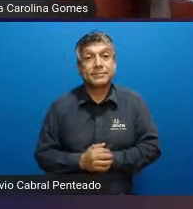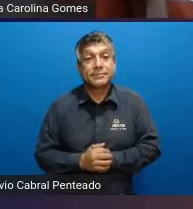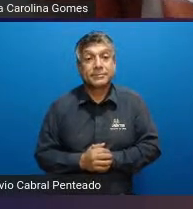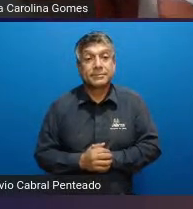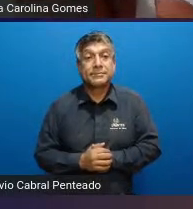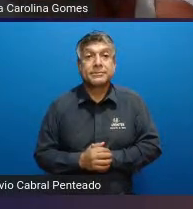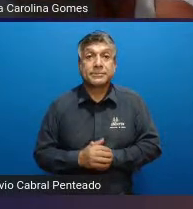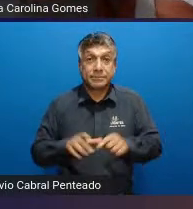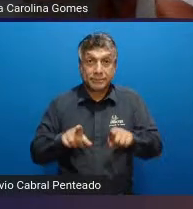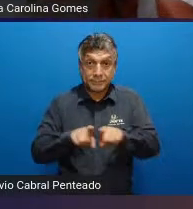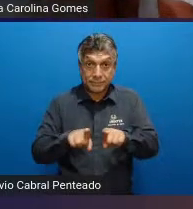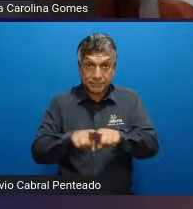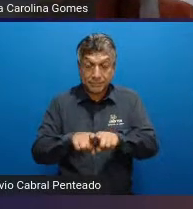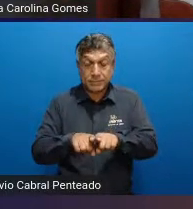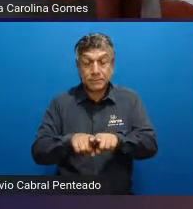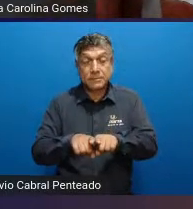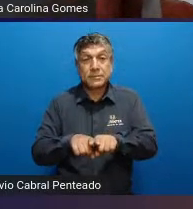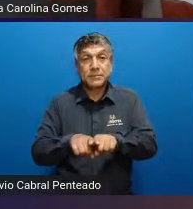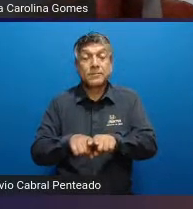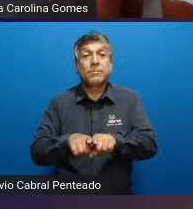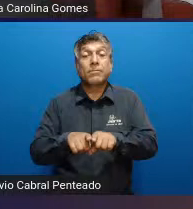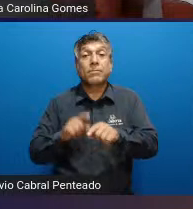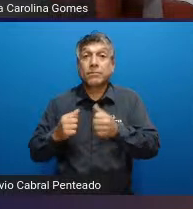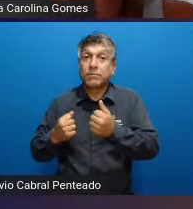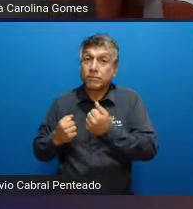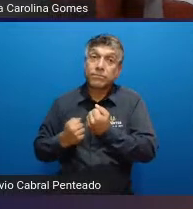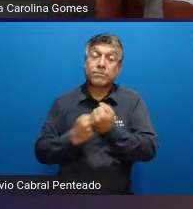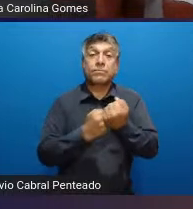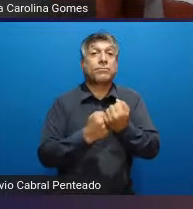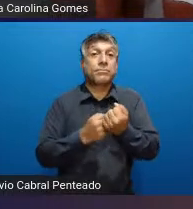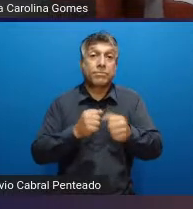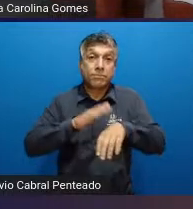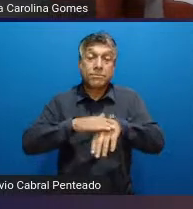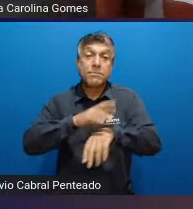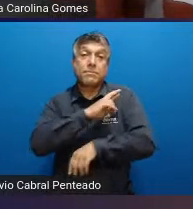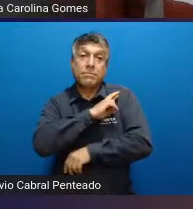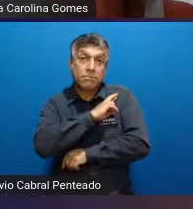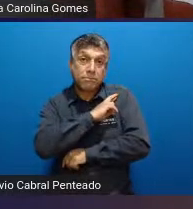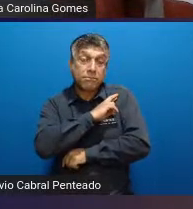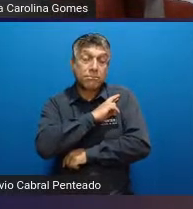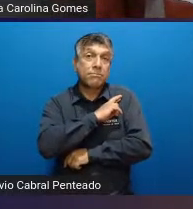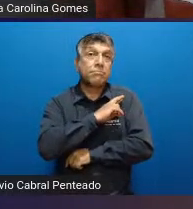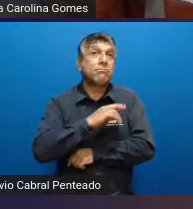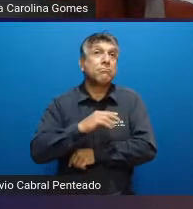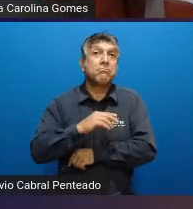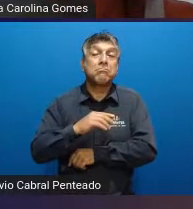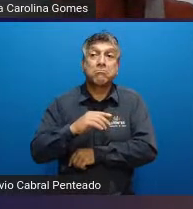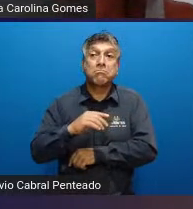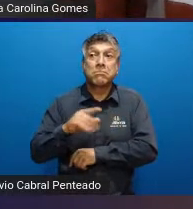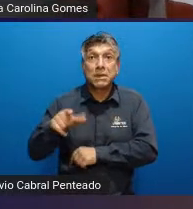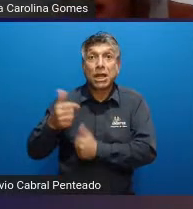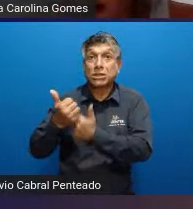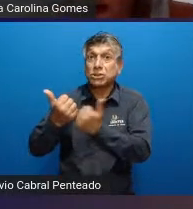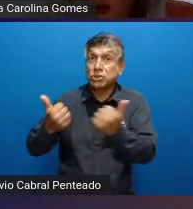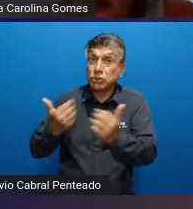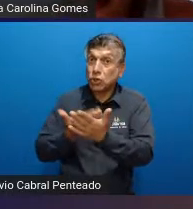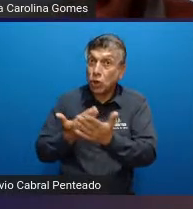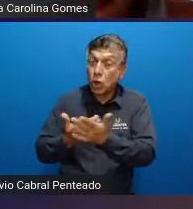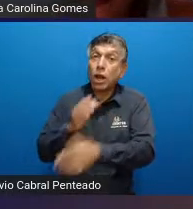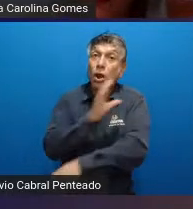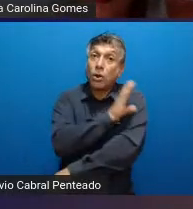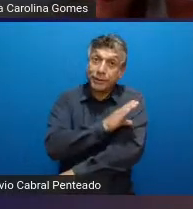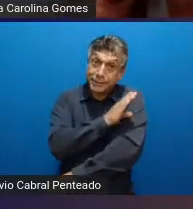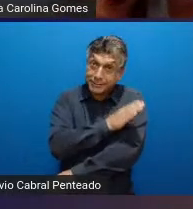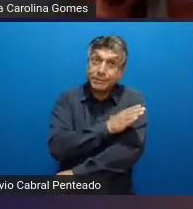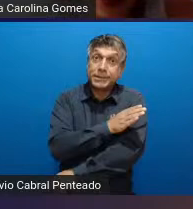além do embasamento né e do apoio dos responsáveis por aquilo ali que são os diretores os coordenadores